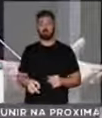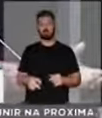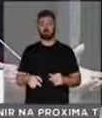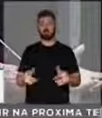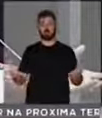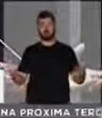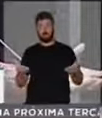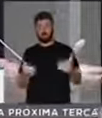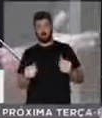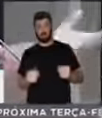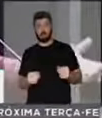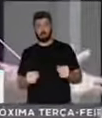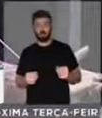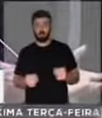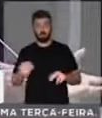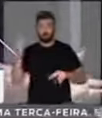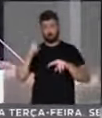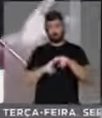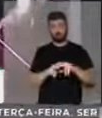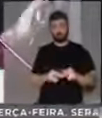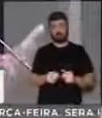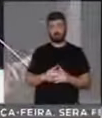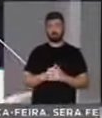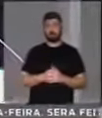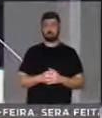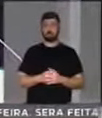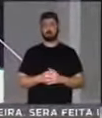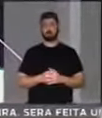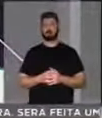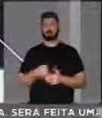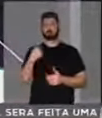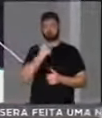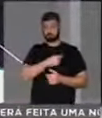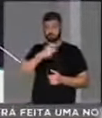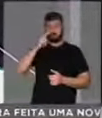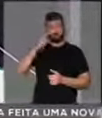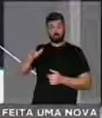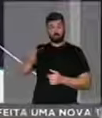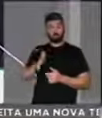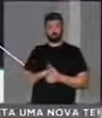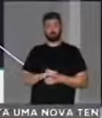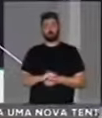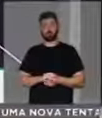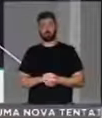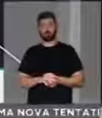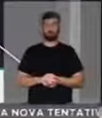pauta agora na prisão. Nós estamos vendo aí uma